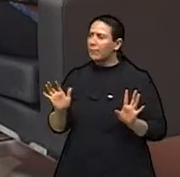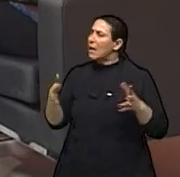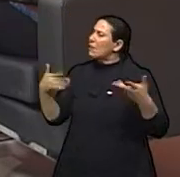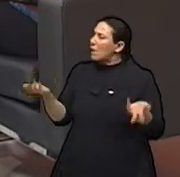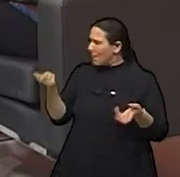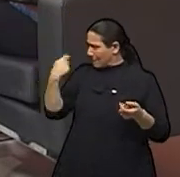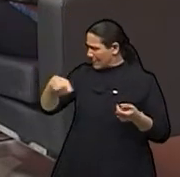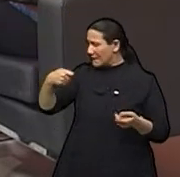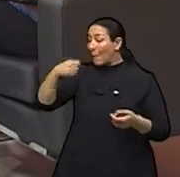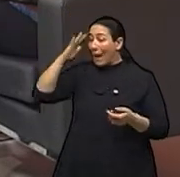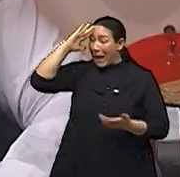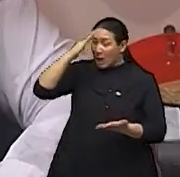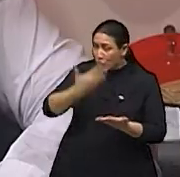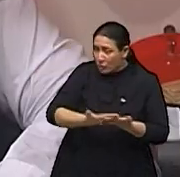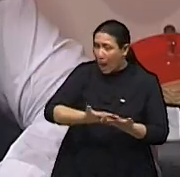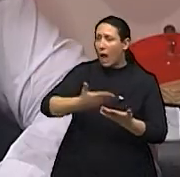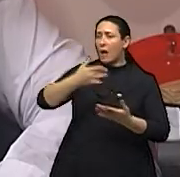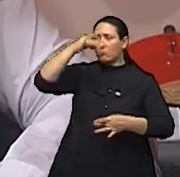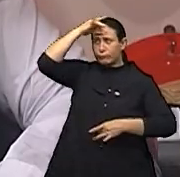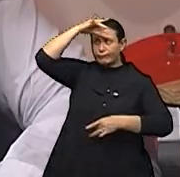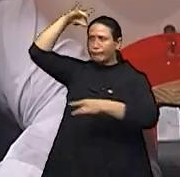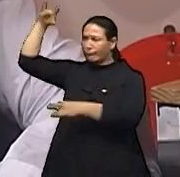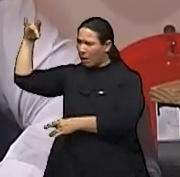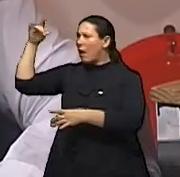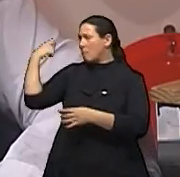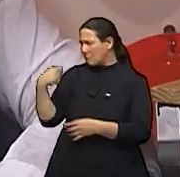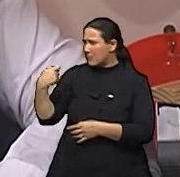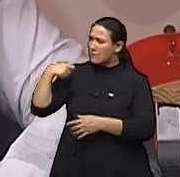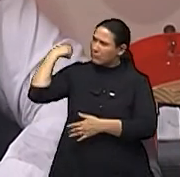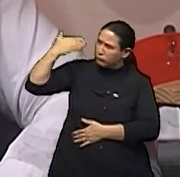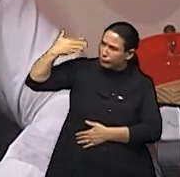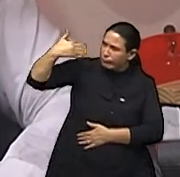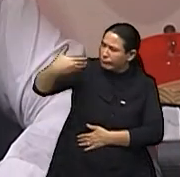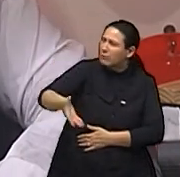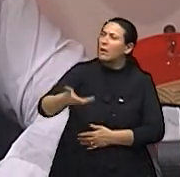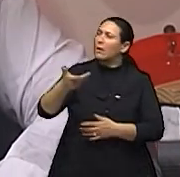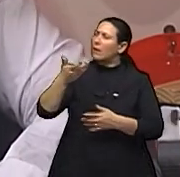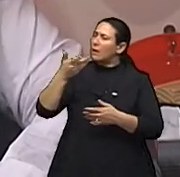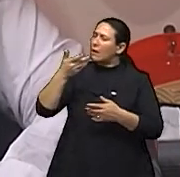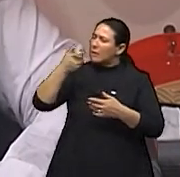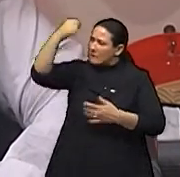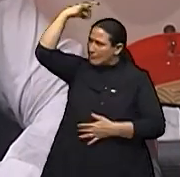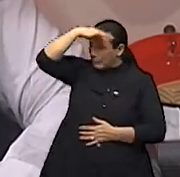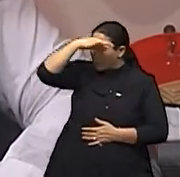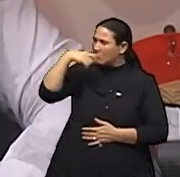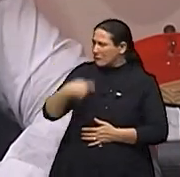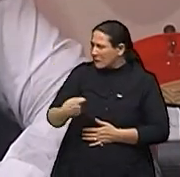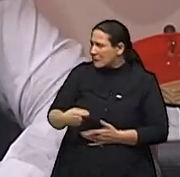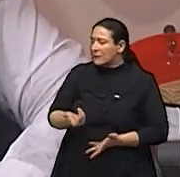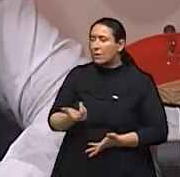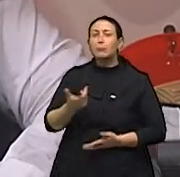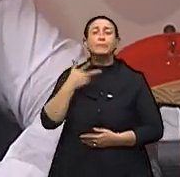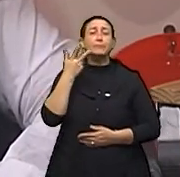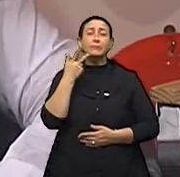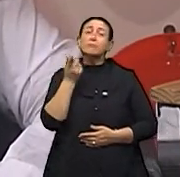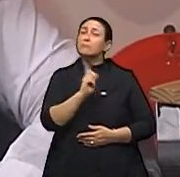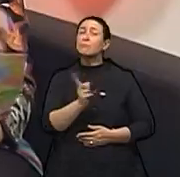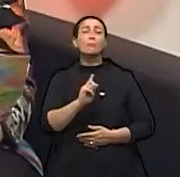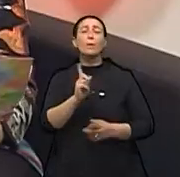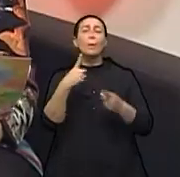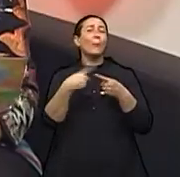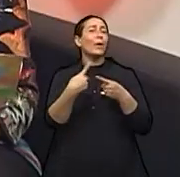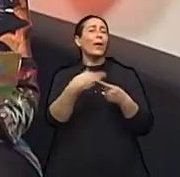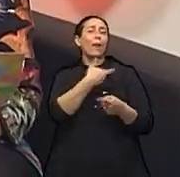espírita? Não. Ah, isso é importante. Não. Porque nós não temos uma religião. Ah, certo.